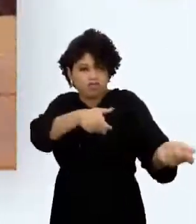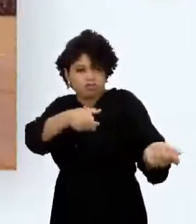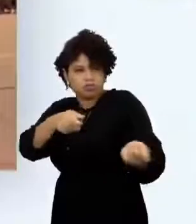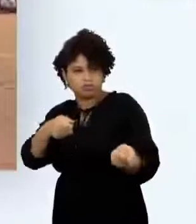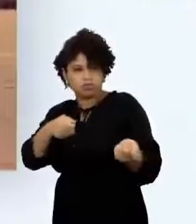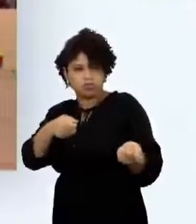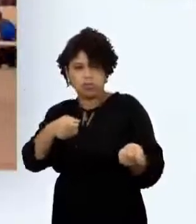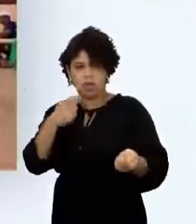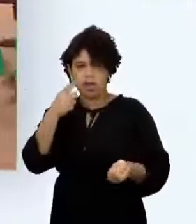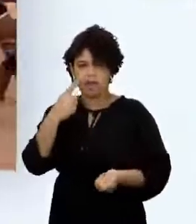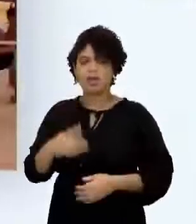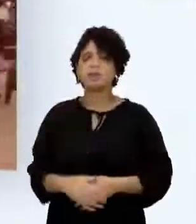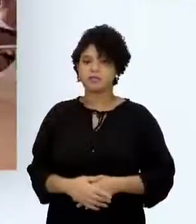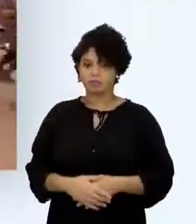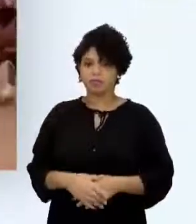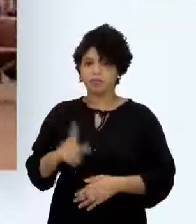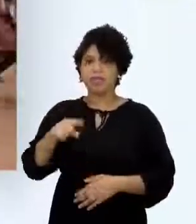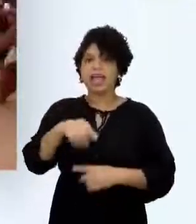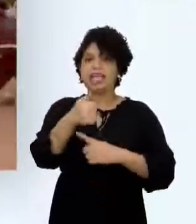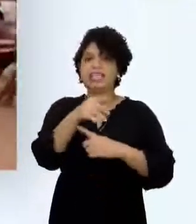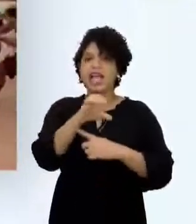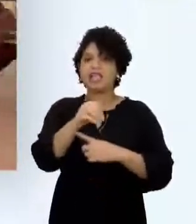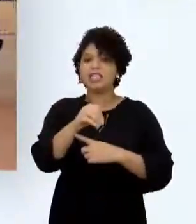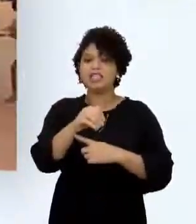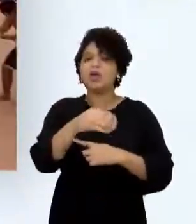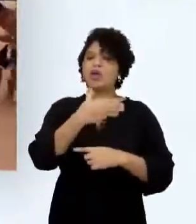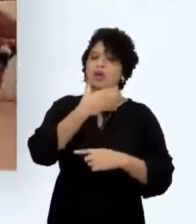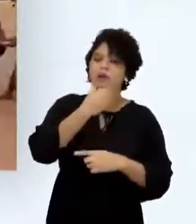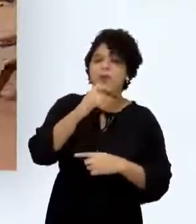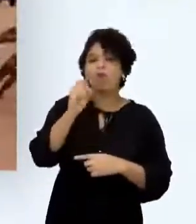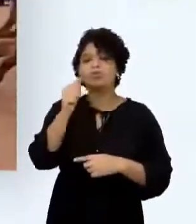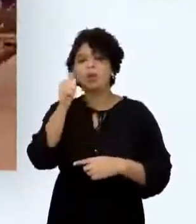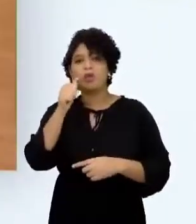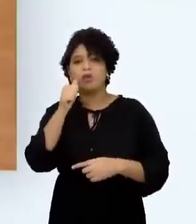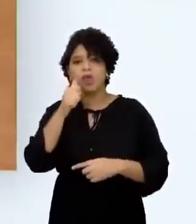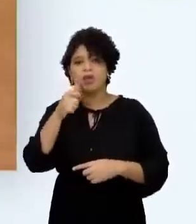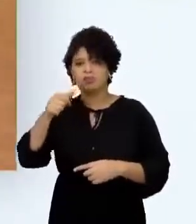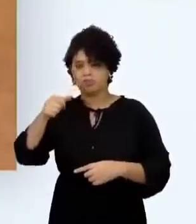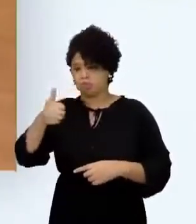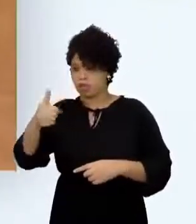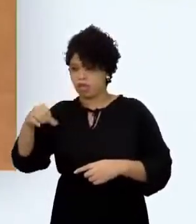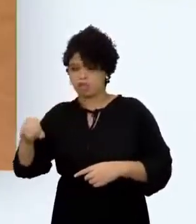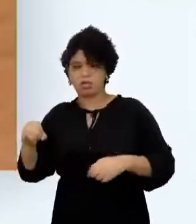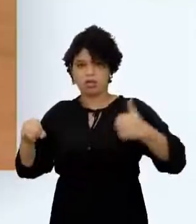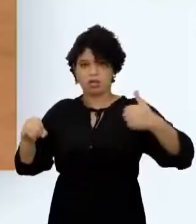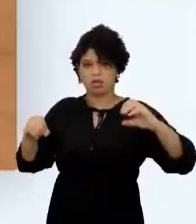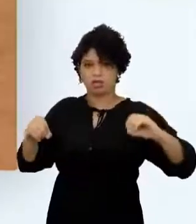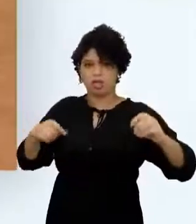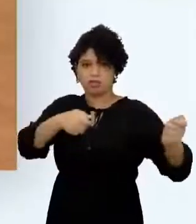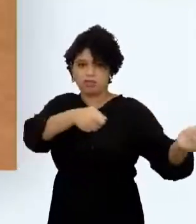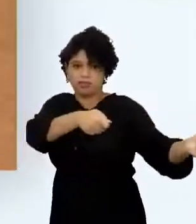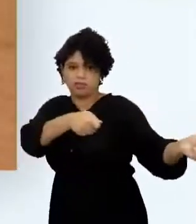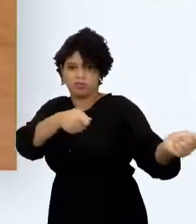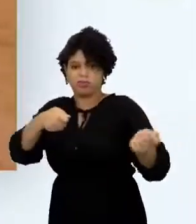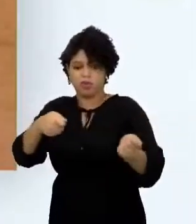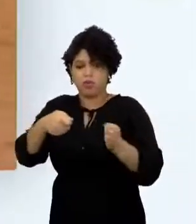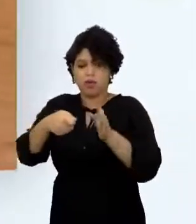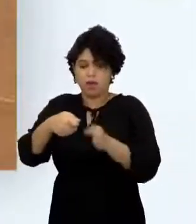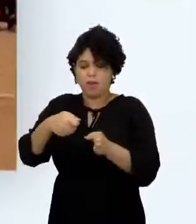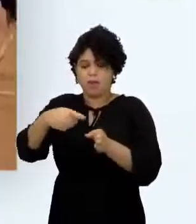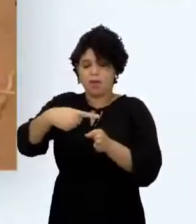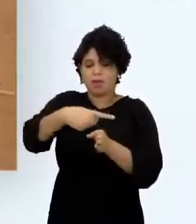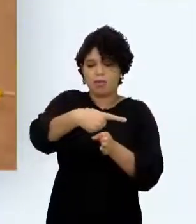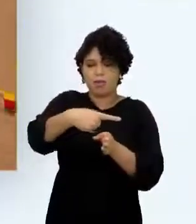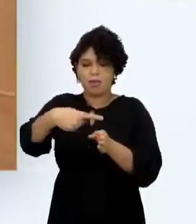O cabo de força usa 10 homens, ou mulheres, de cada lado Ganha quem puxar a bandeira que marca o meio da